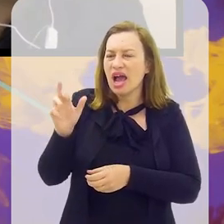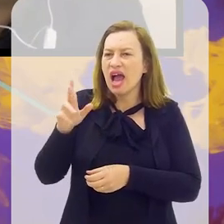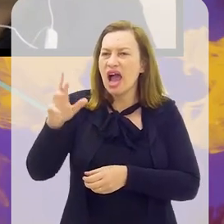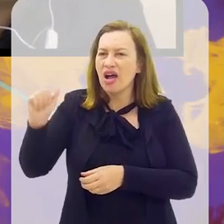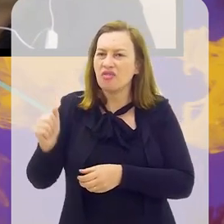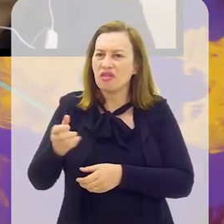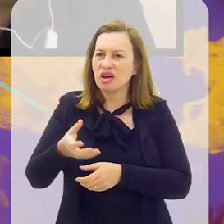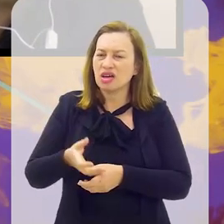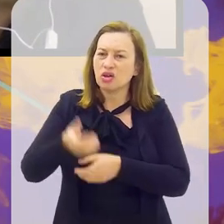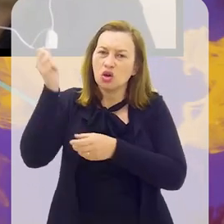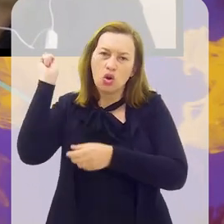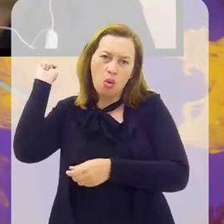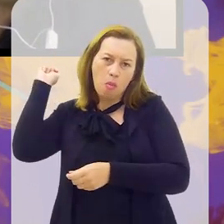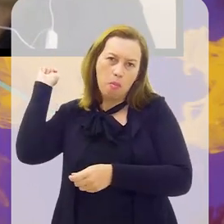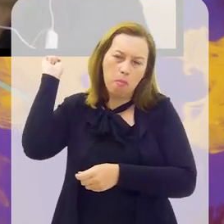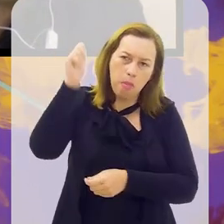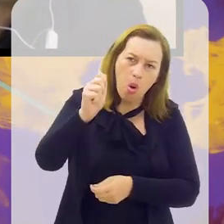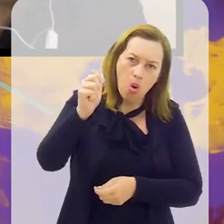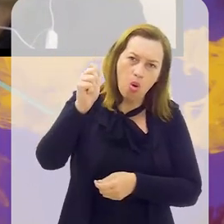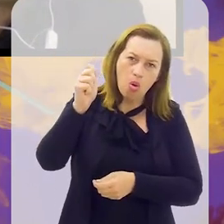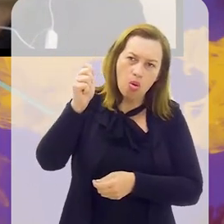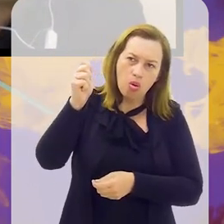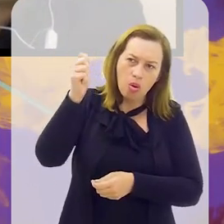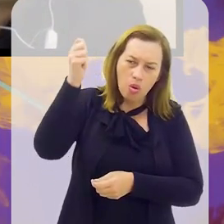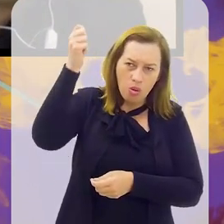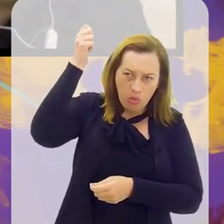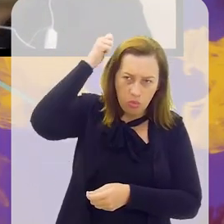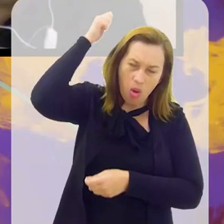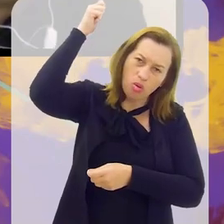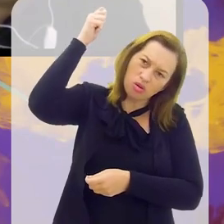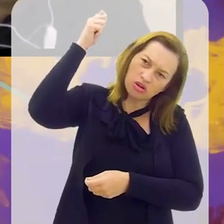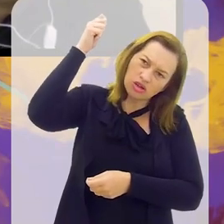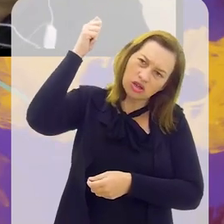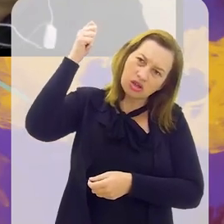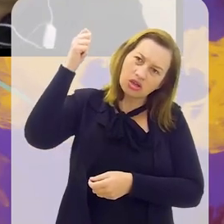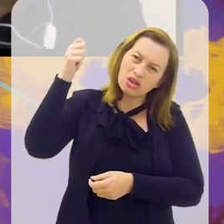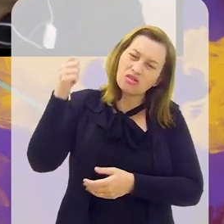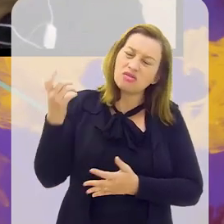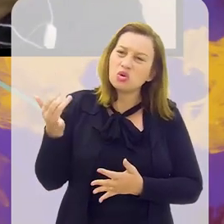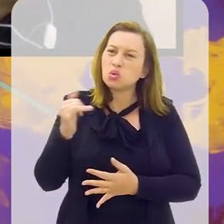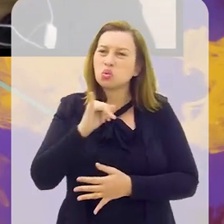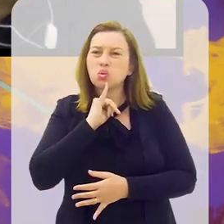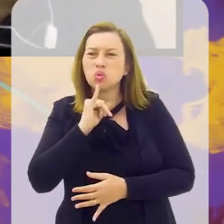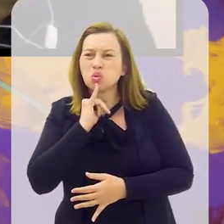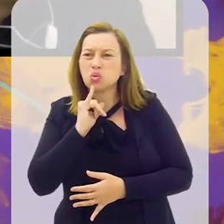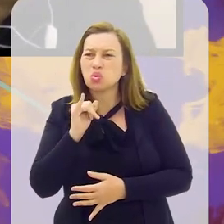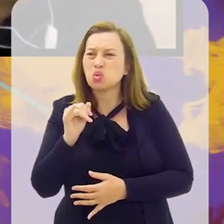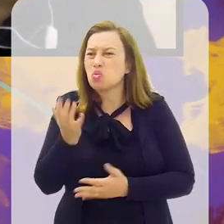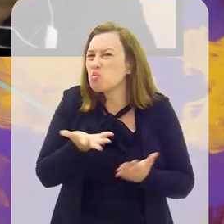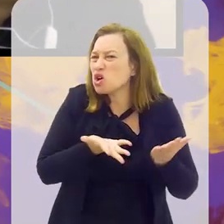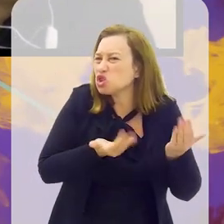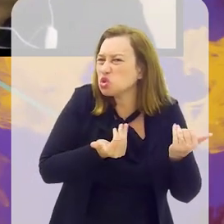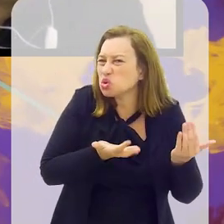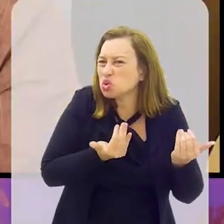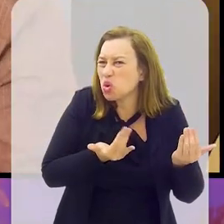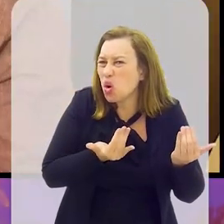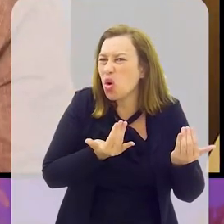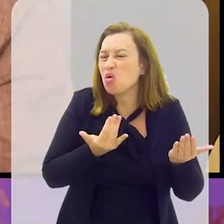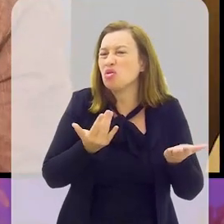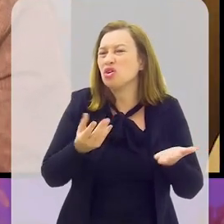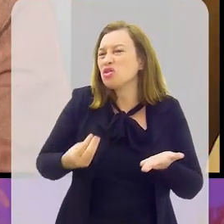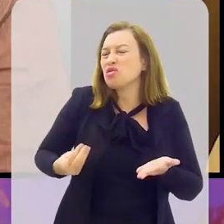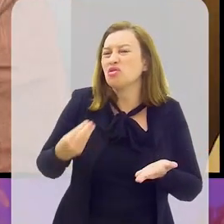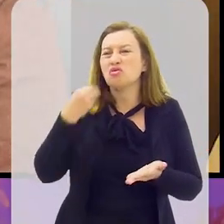em cima dela. E eu fico até chocado da forma como foi feita uma jovem,